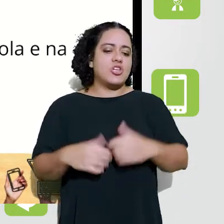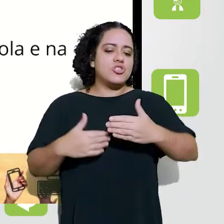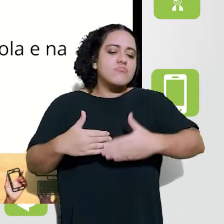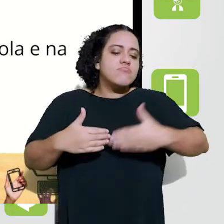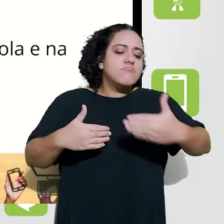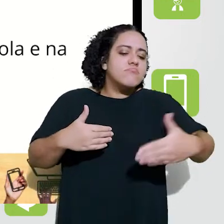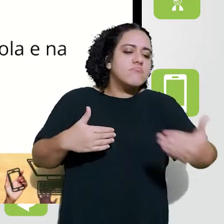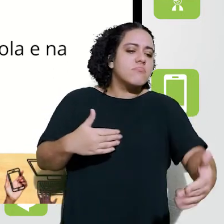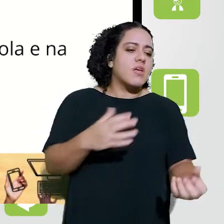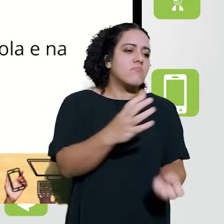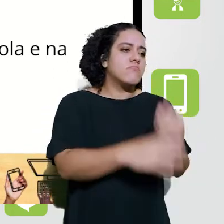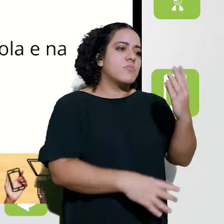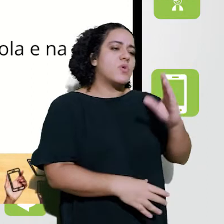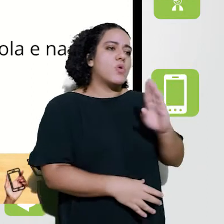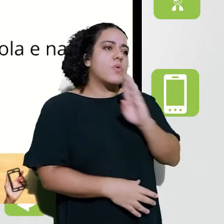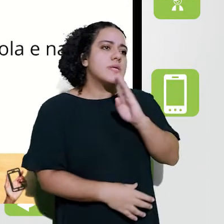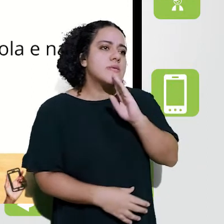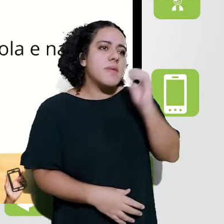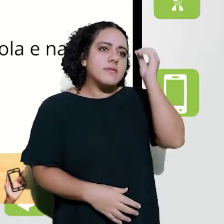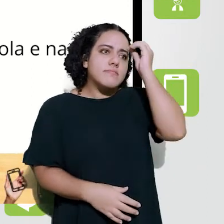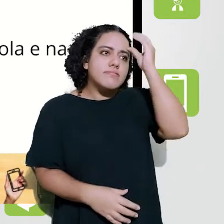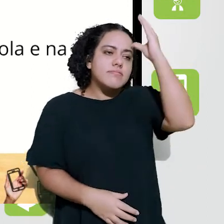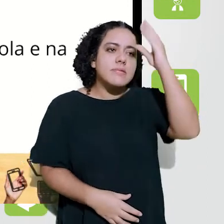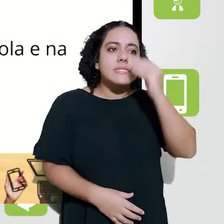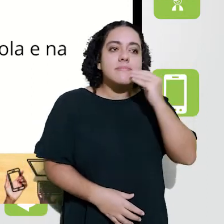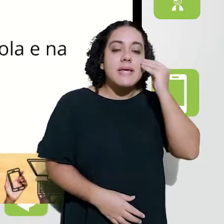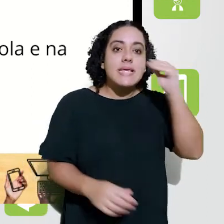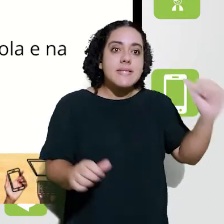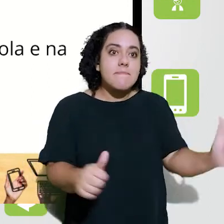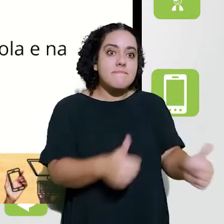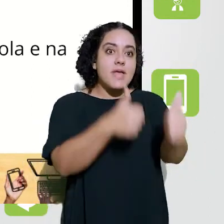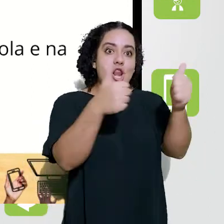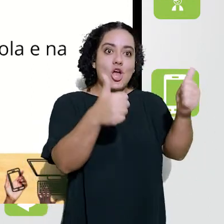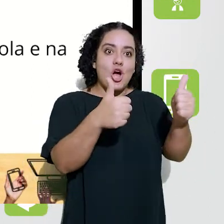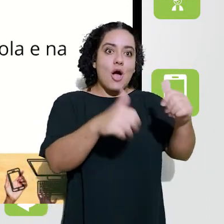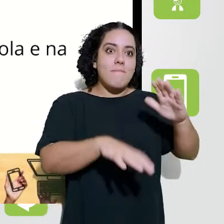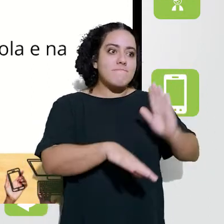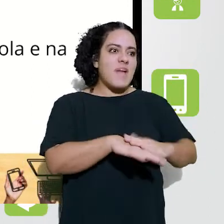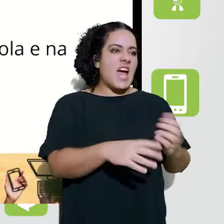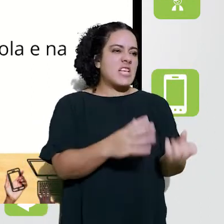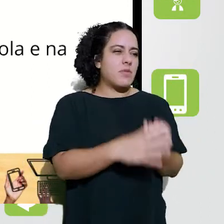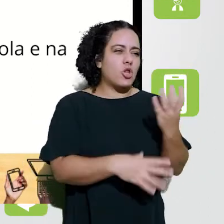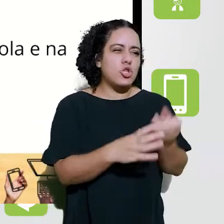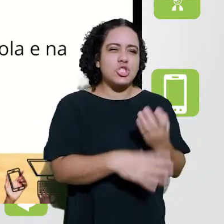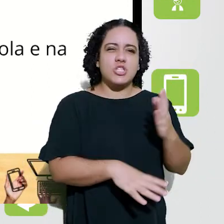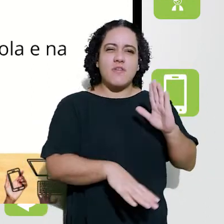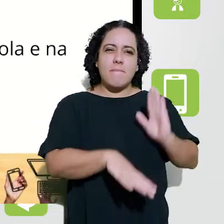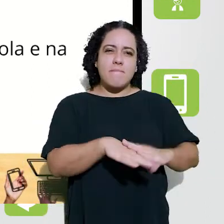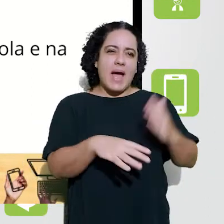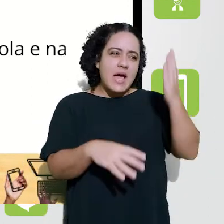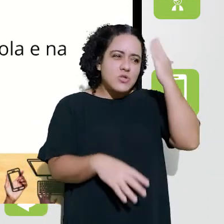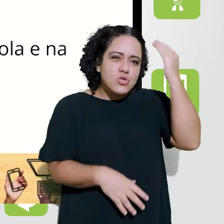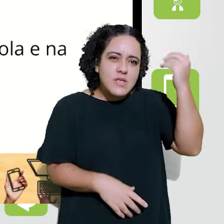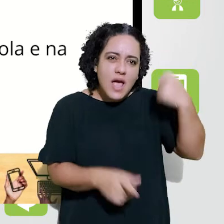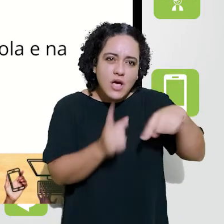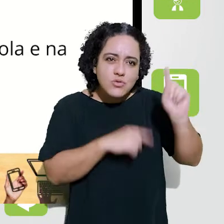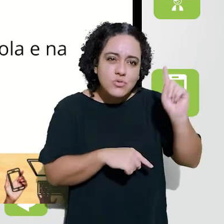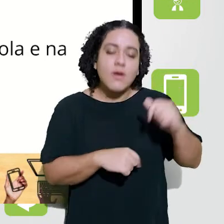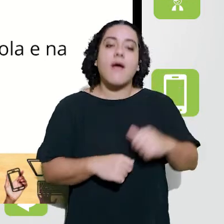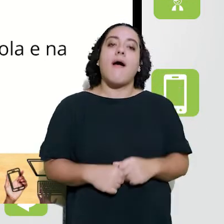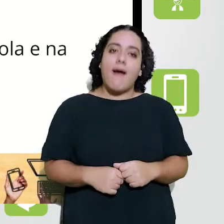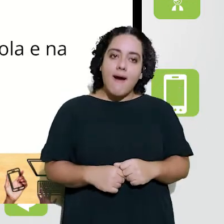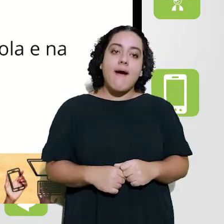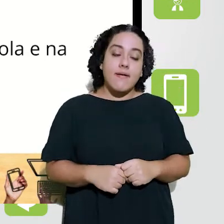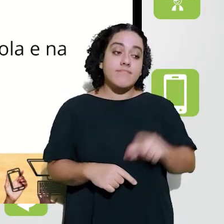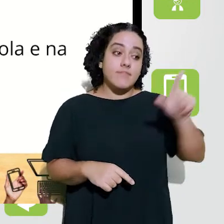prática que poderia ter sido diferenciada e desencadeada, um conhecimento, uma experiência melhor, mais produtiva,